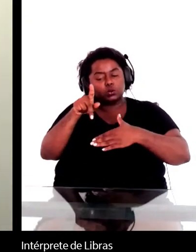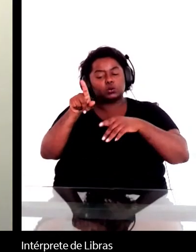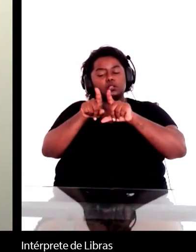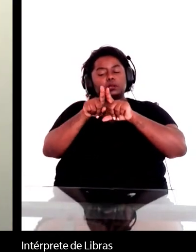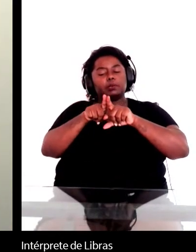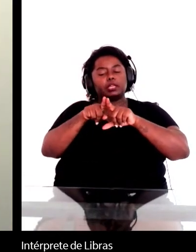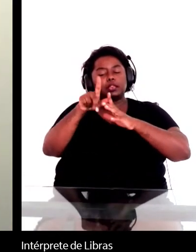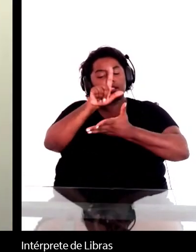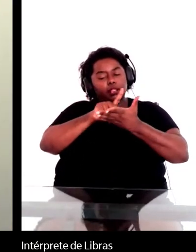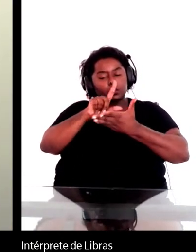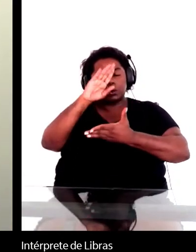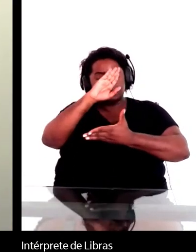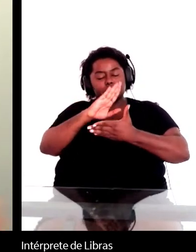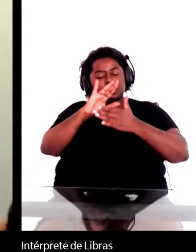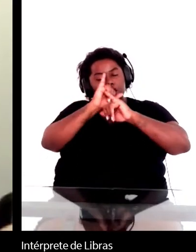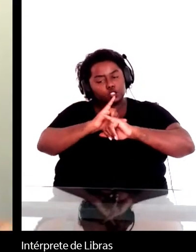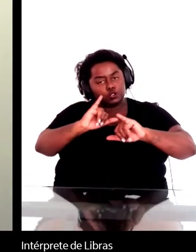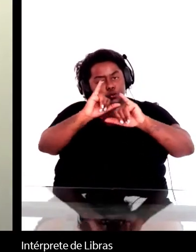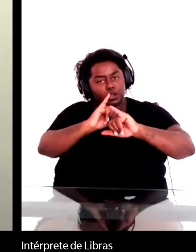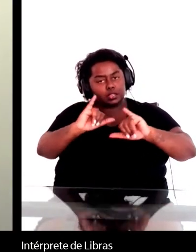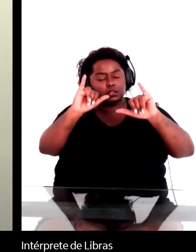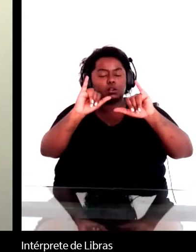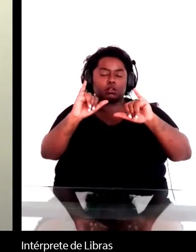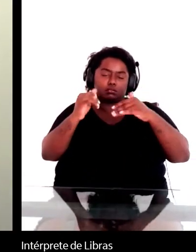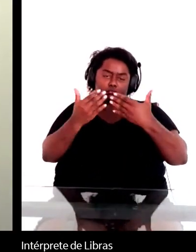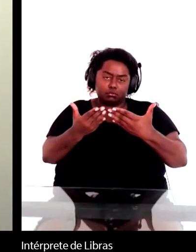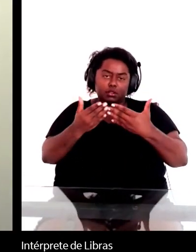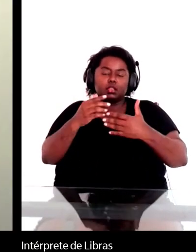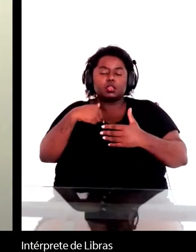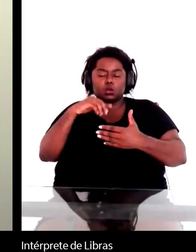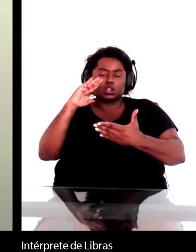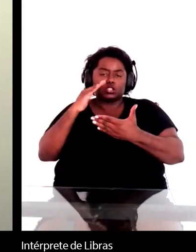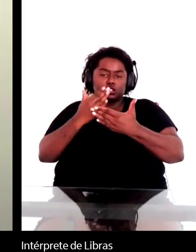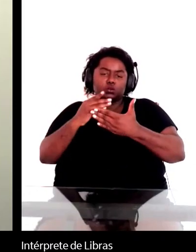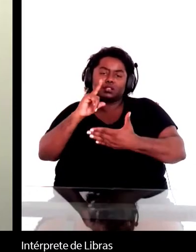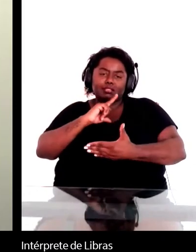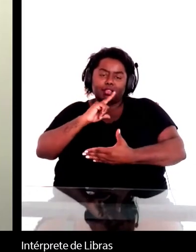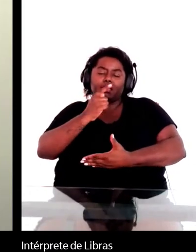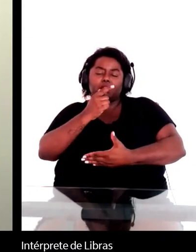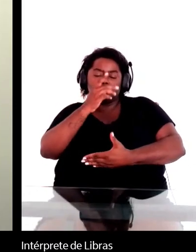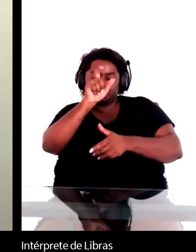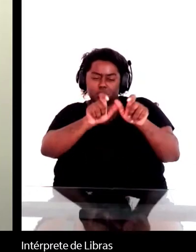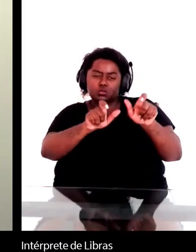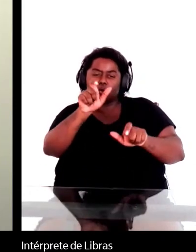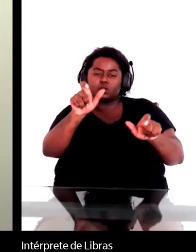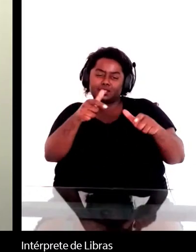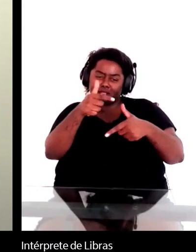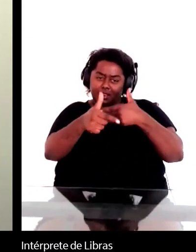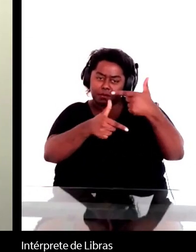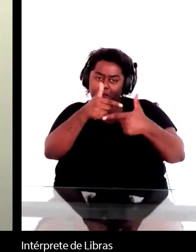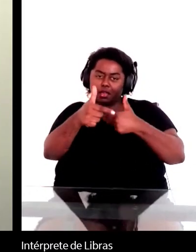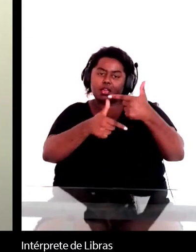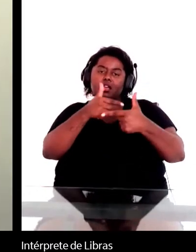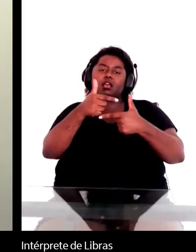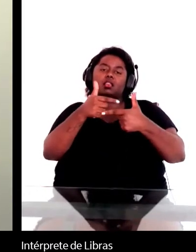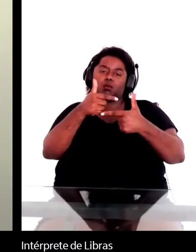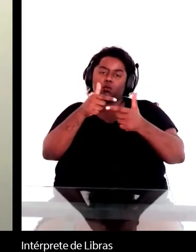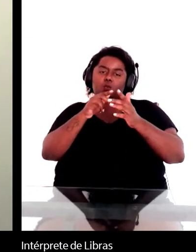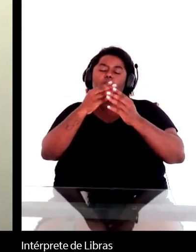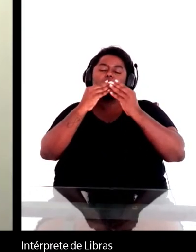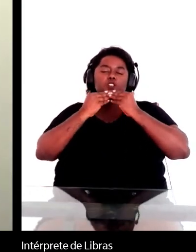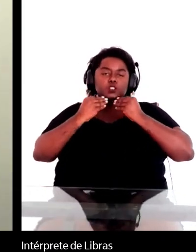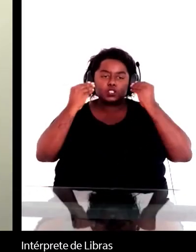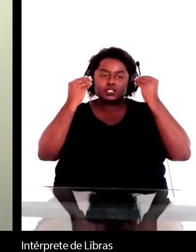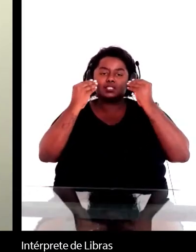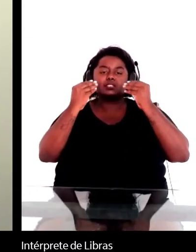então eu acho que existem pessoas trabalhando o Machado de Assis sobre outras perspectivas mas talvez não